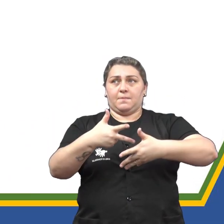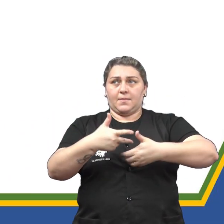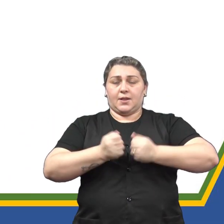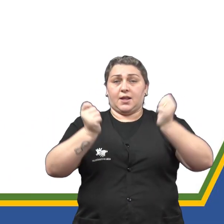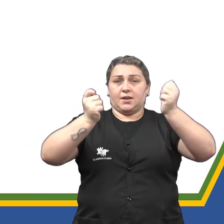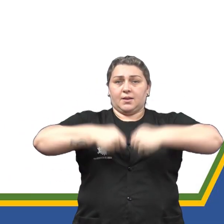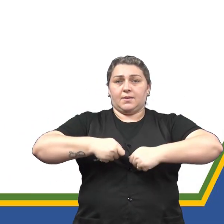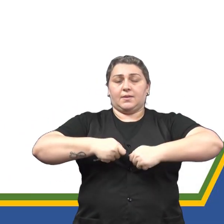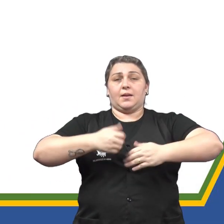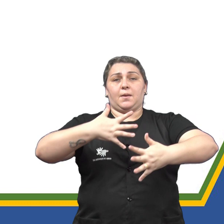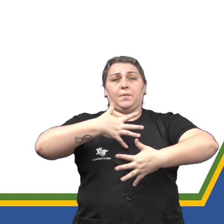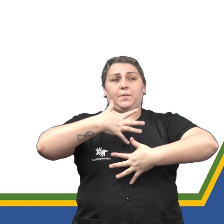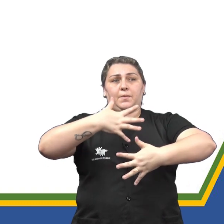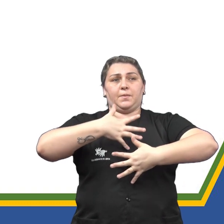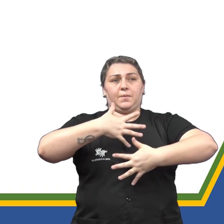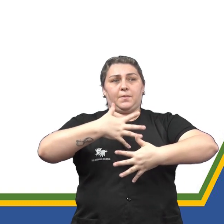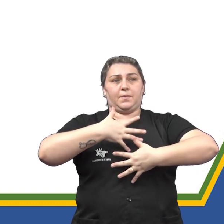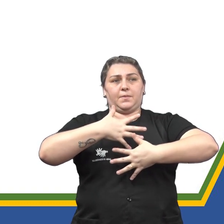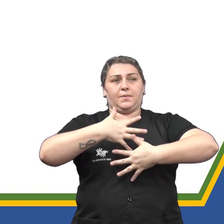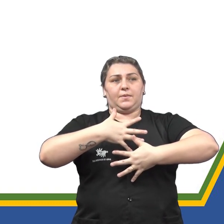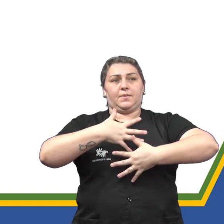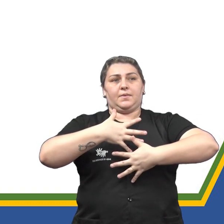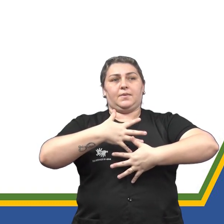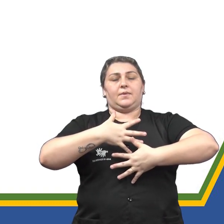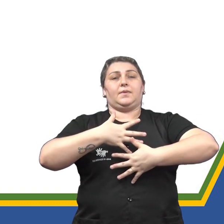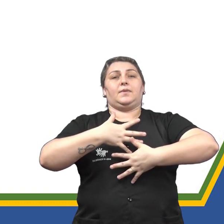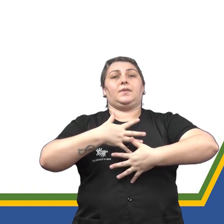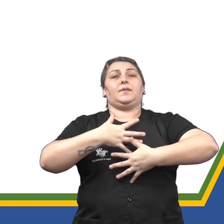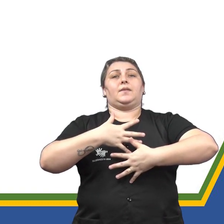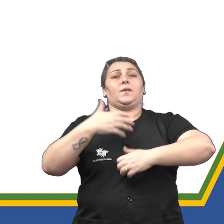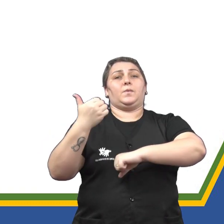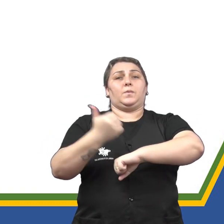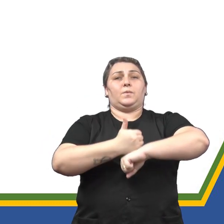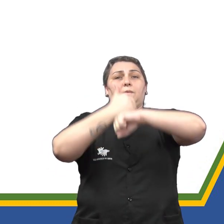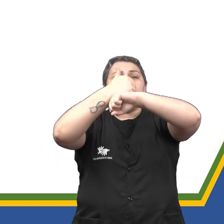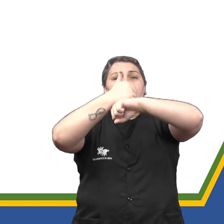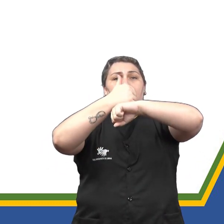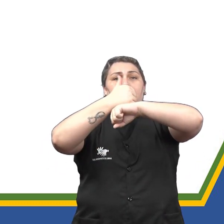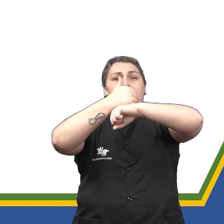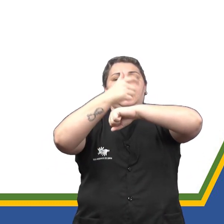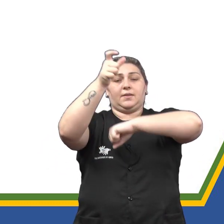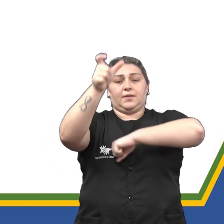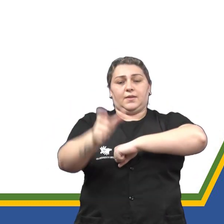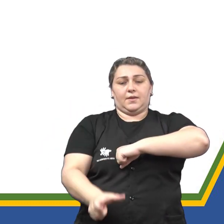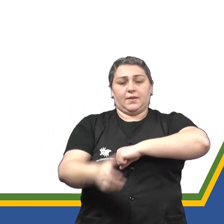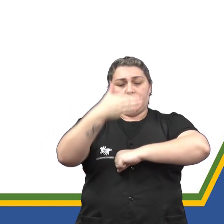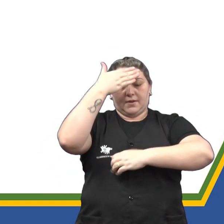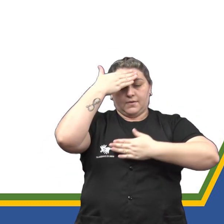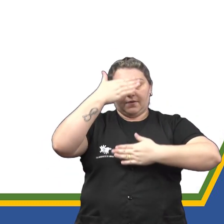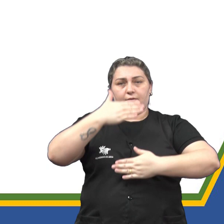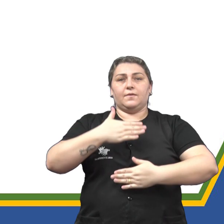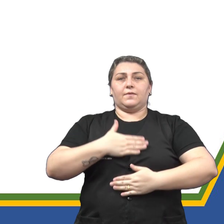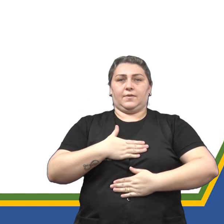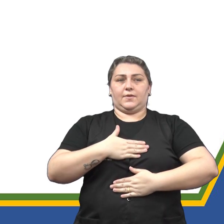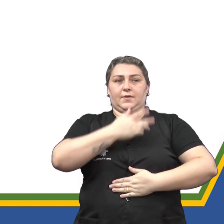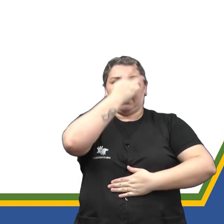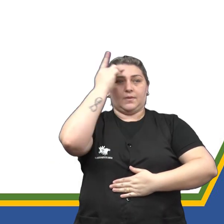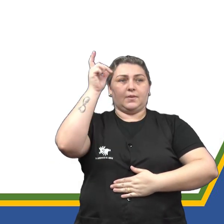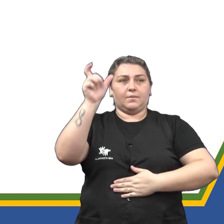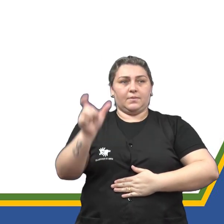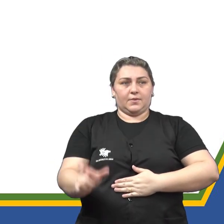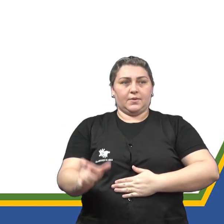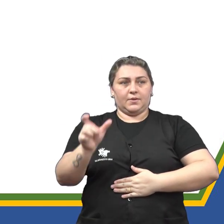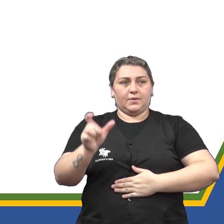motora. A capacidade refere-se às qualidades físicas de uma pessoa. Um potencial definido